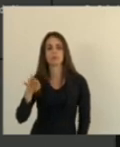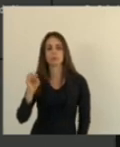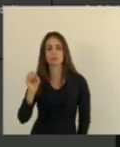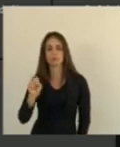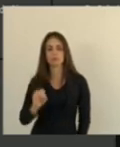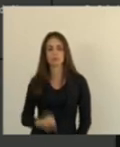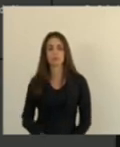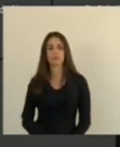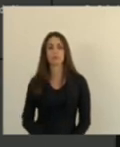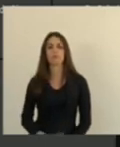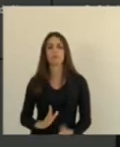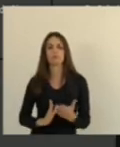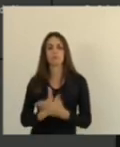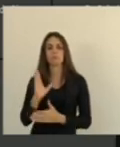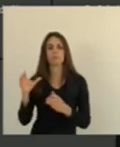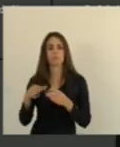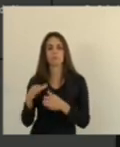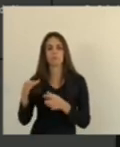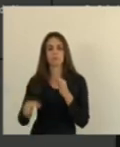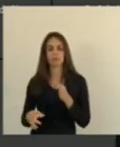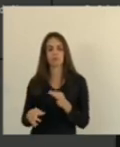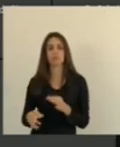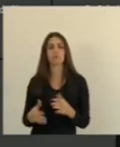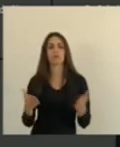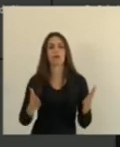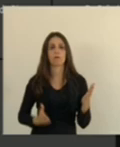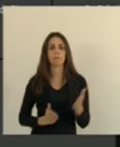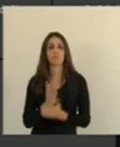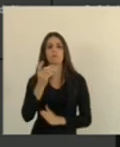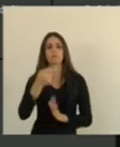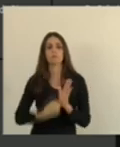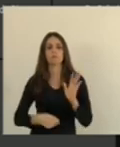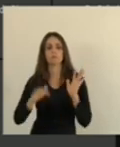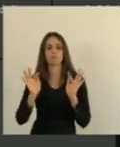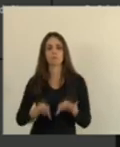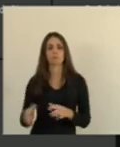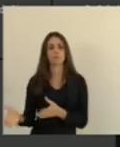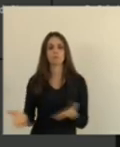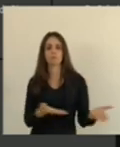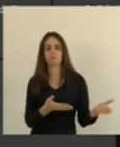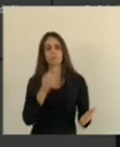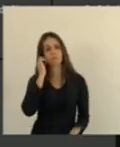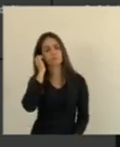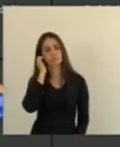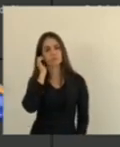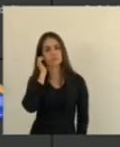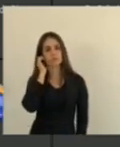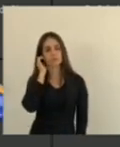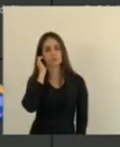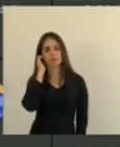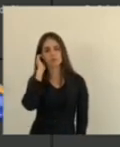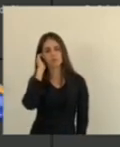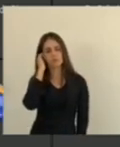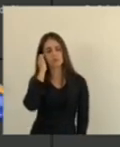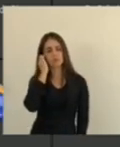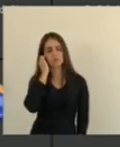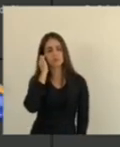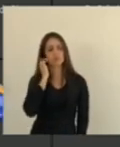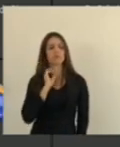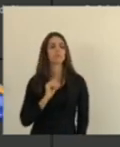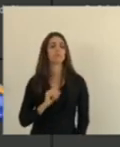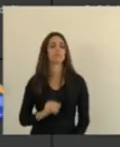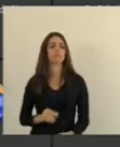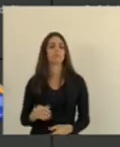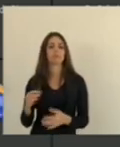tendo maioria na comissão de justiça redação final aprovada devolvamento em votação a redação